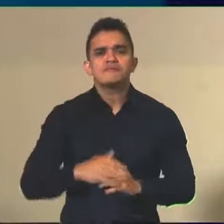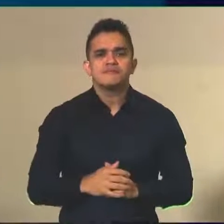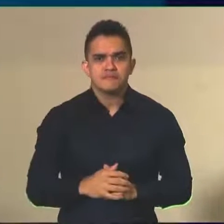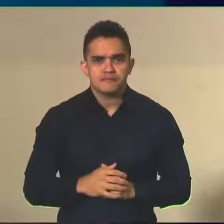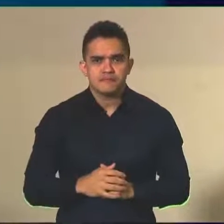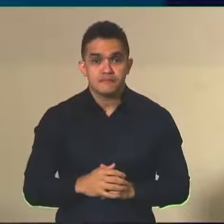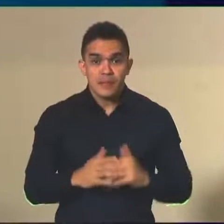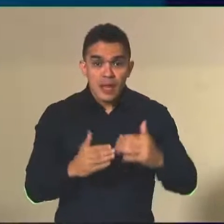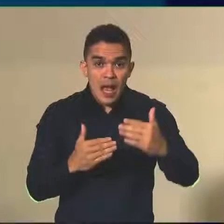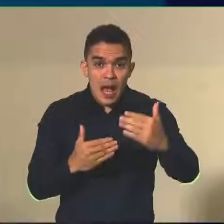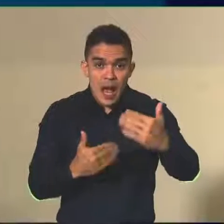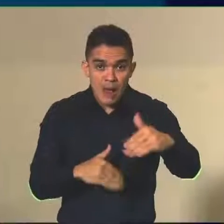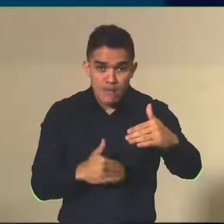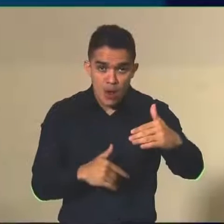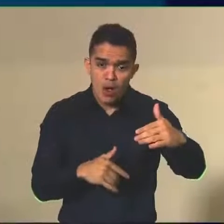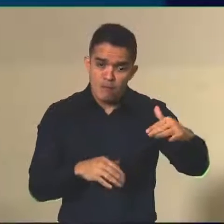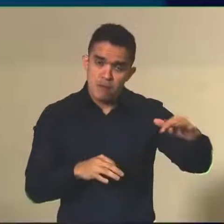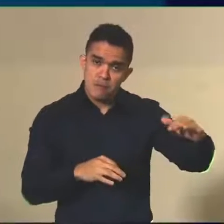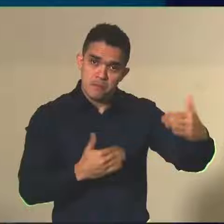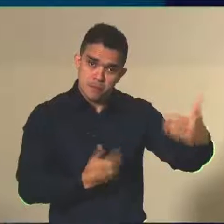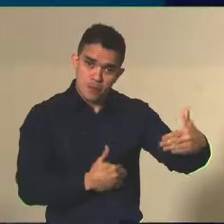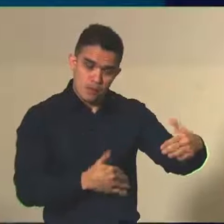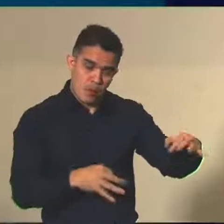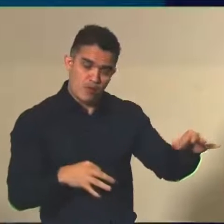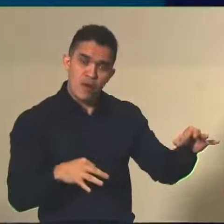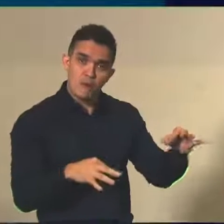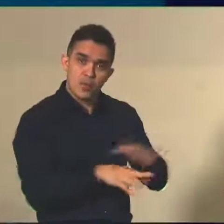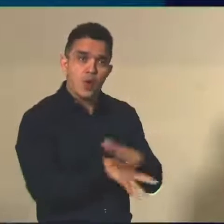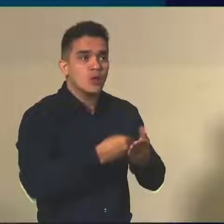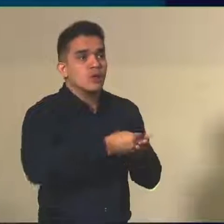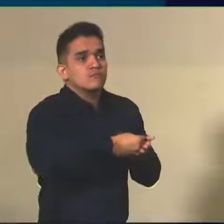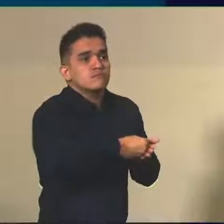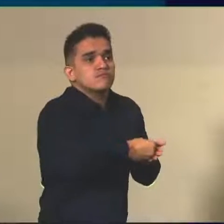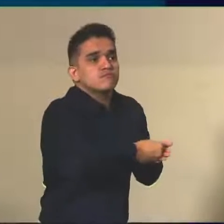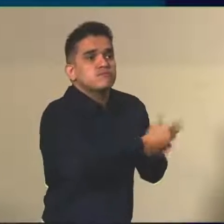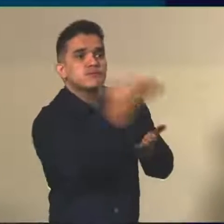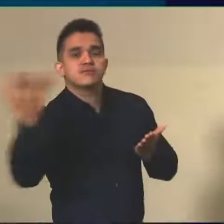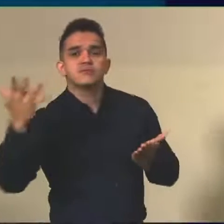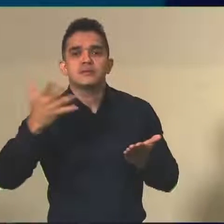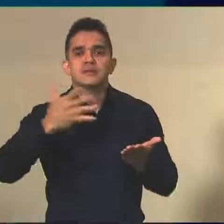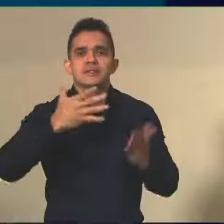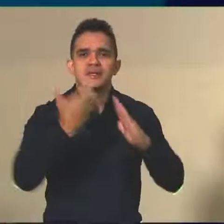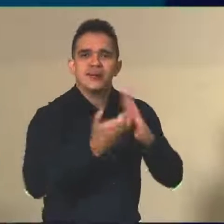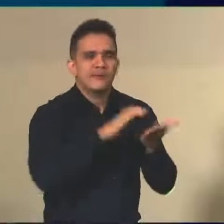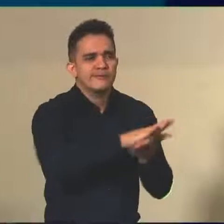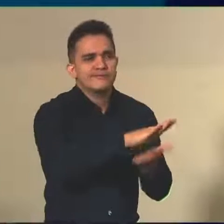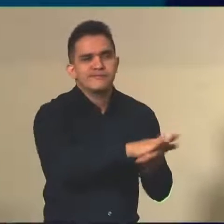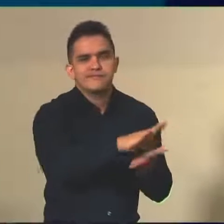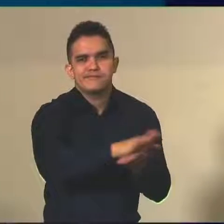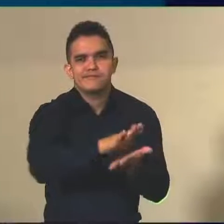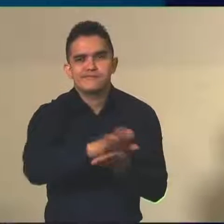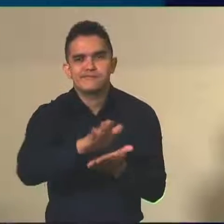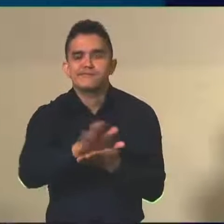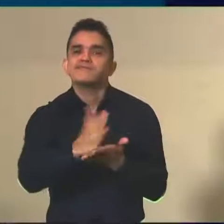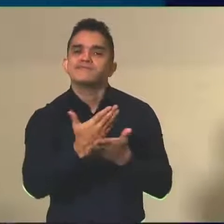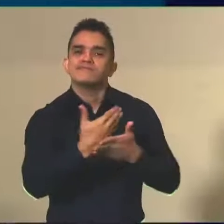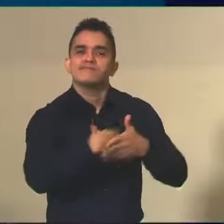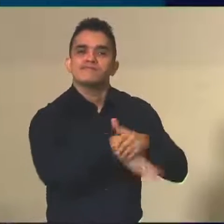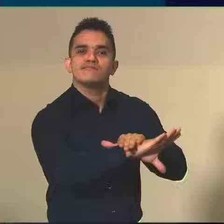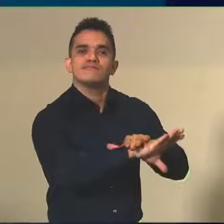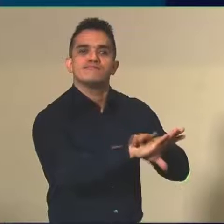a prova pronta, isso é encaminhado para as gráficas, que faz a impressão, e depois o armazenamento